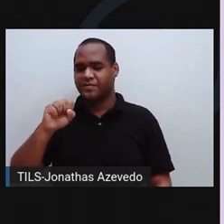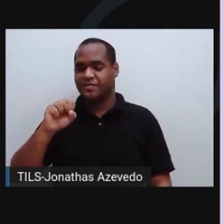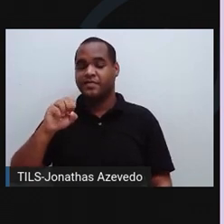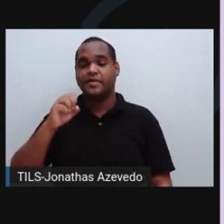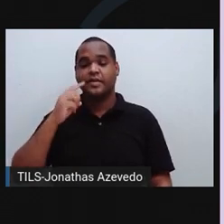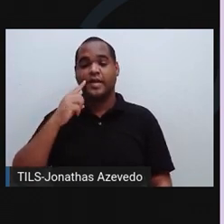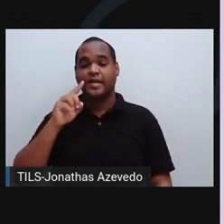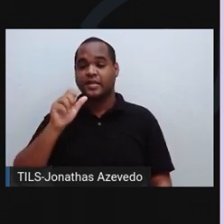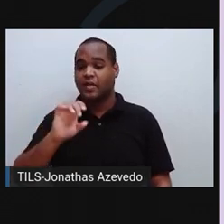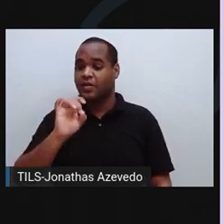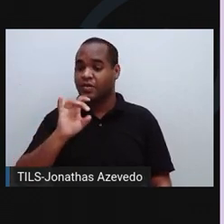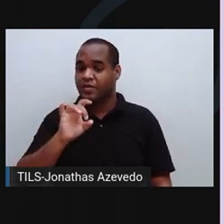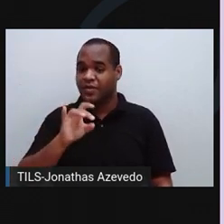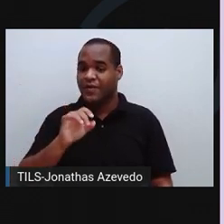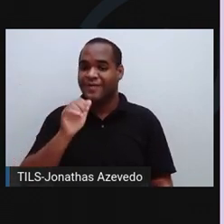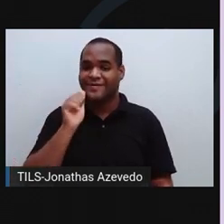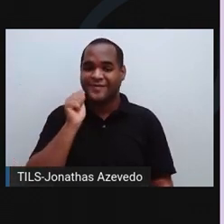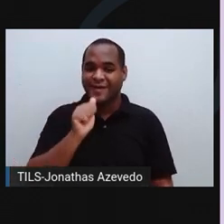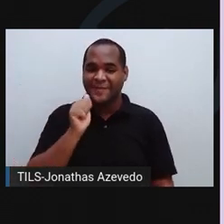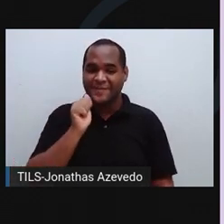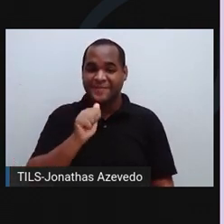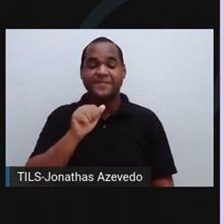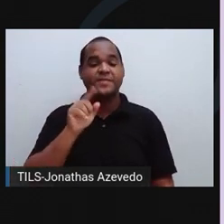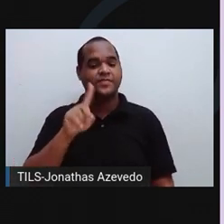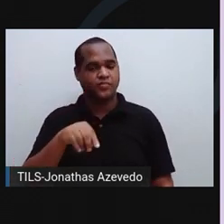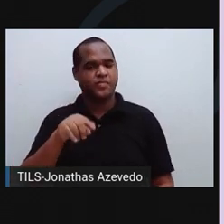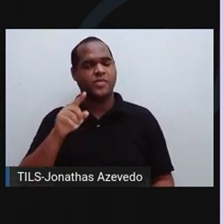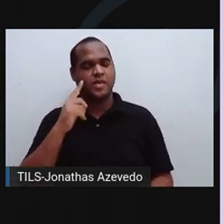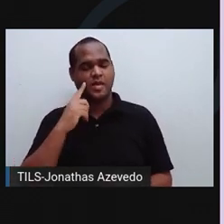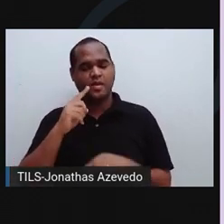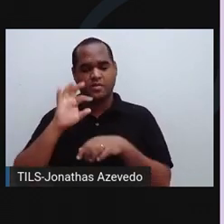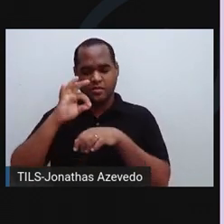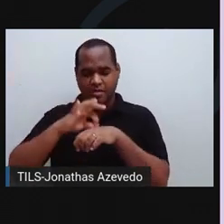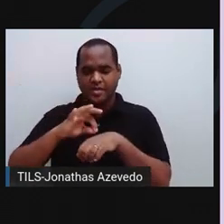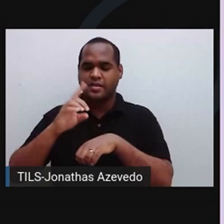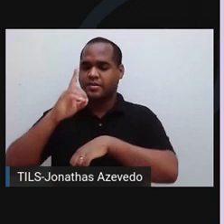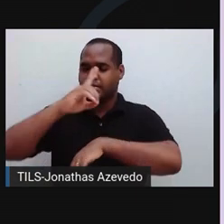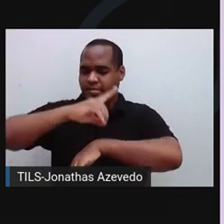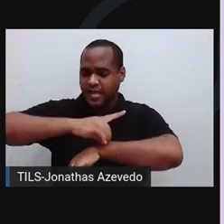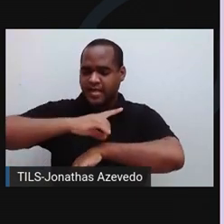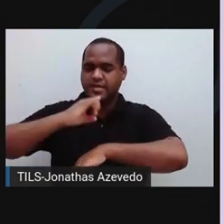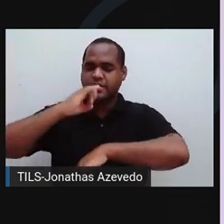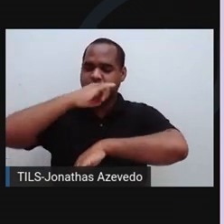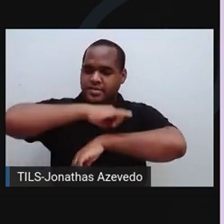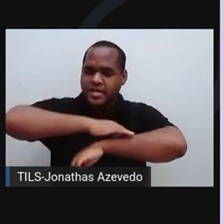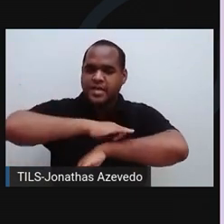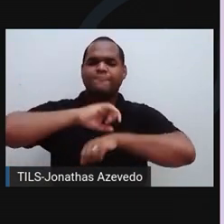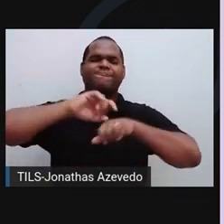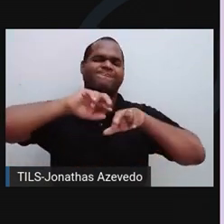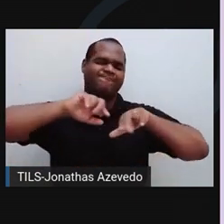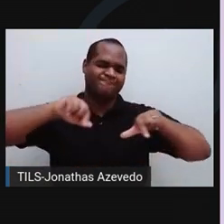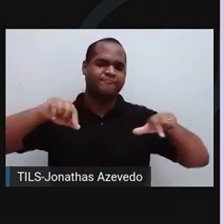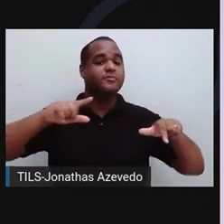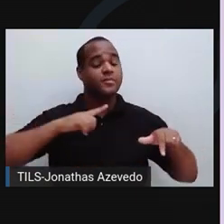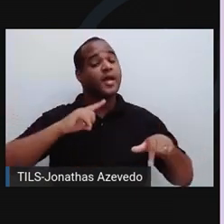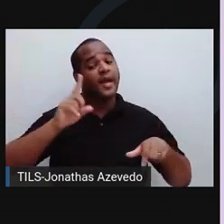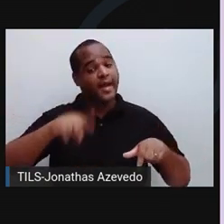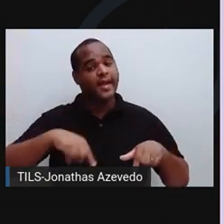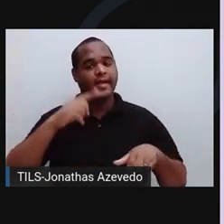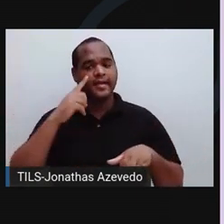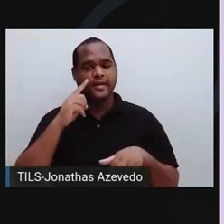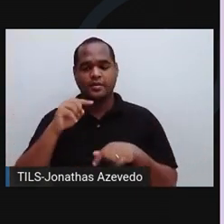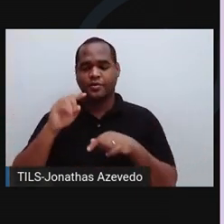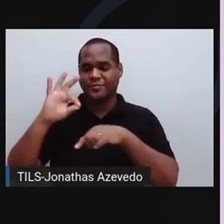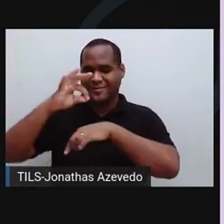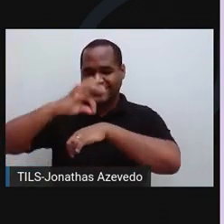confundir. A gente viu lá a febre amarela, dengue, zika, chikungunya. Tudo transmitido por meio do mosquito Aedes aegypti.